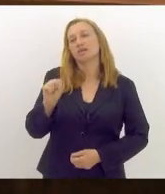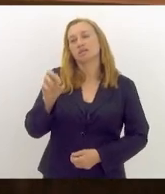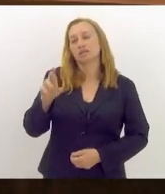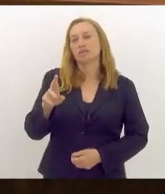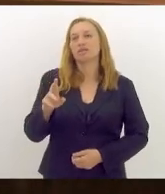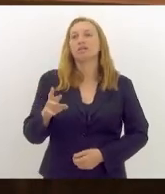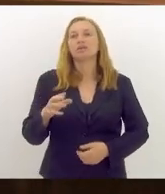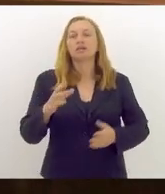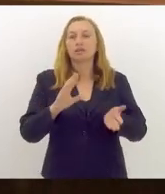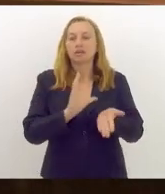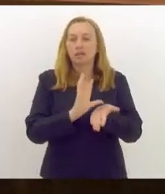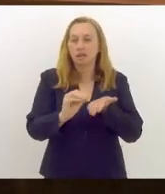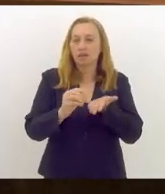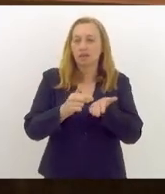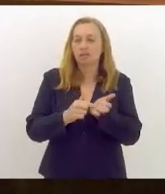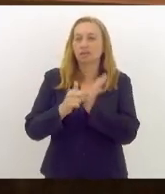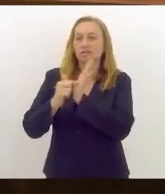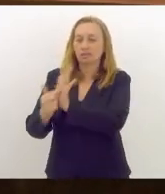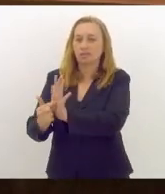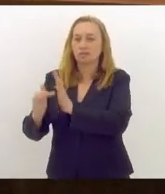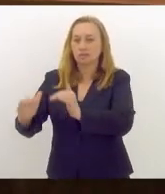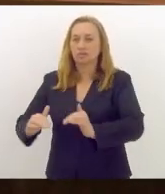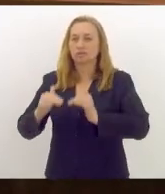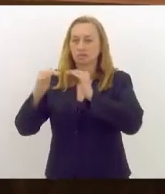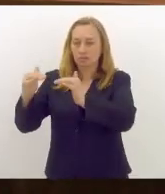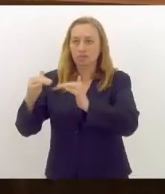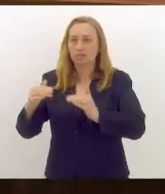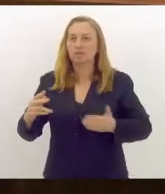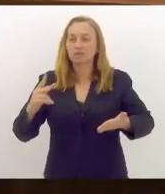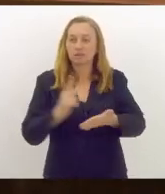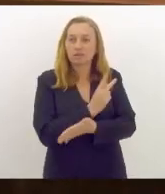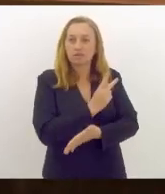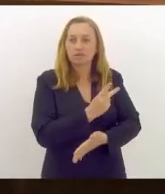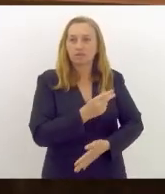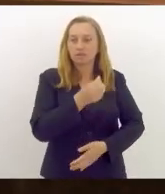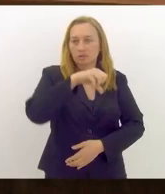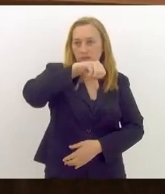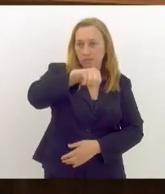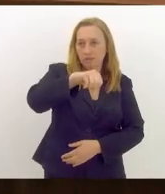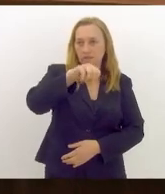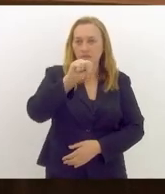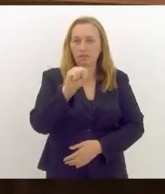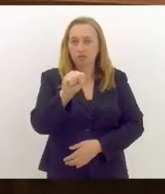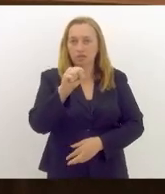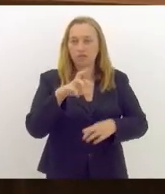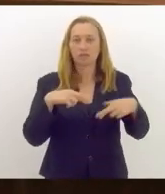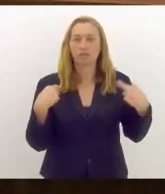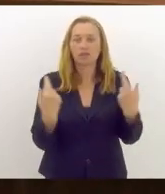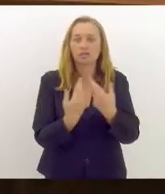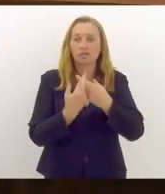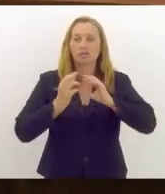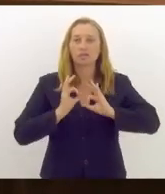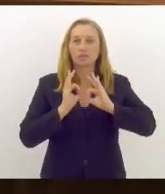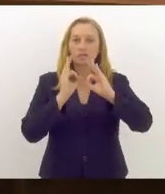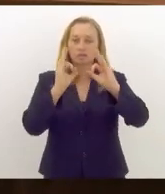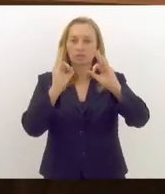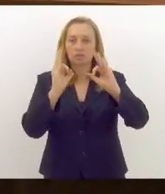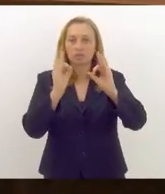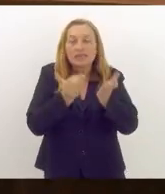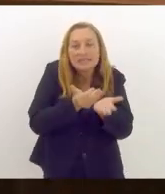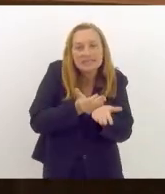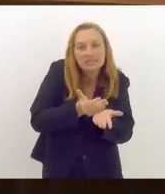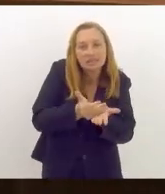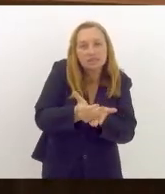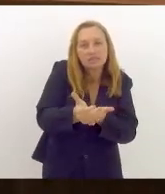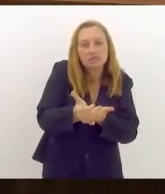exatidão o ocorrido na 98ª sessão ordinária, que,